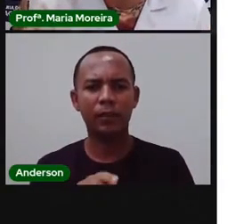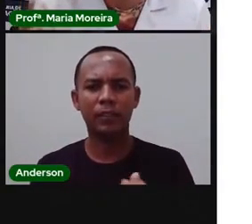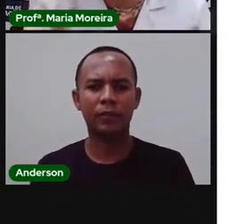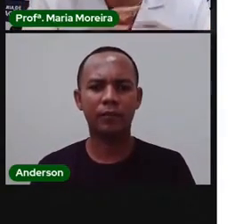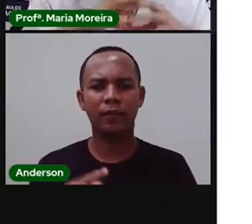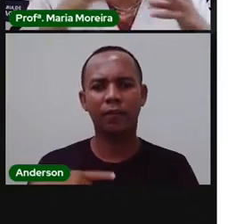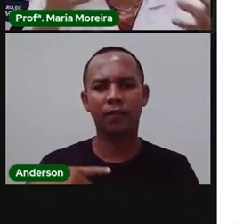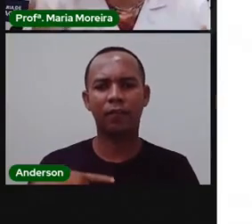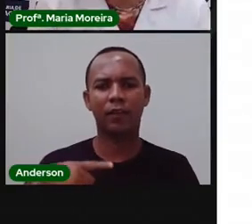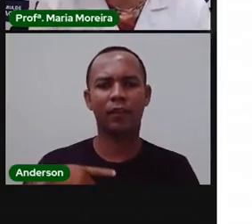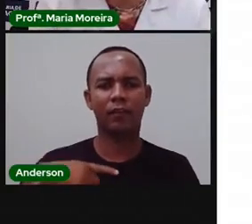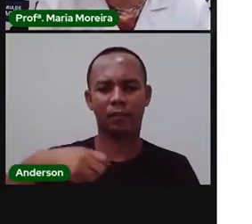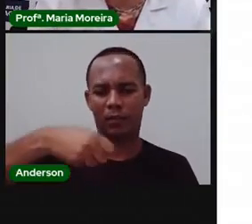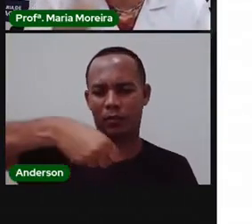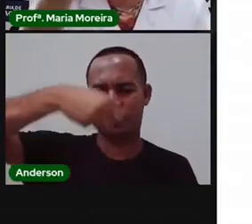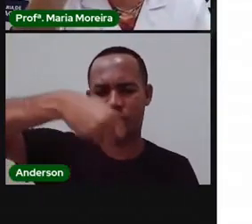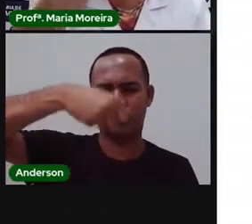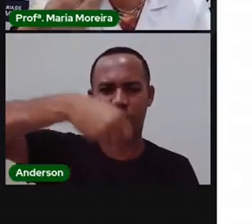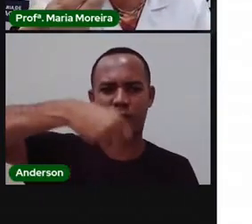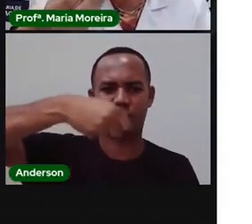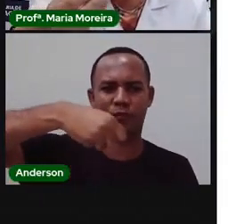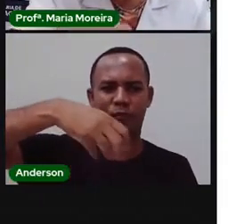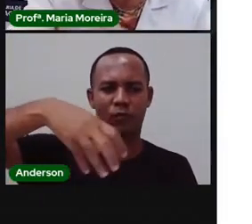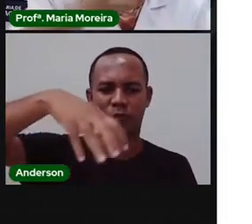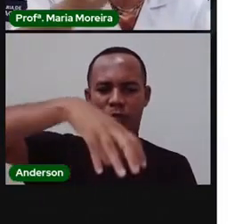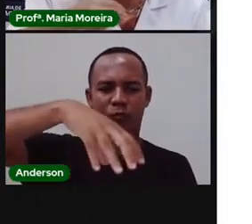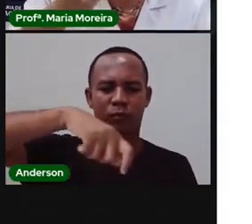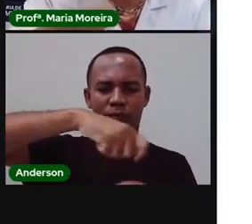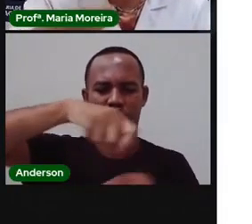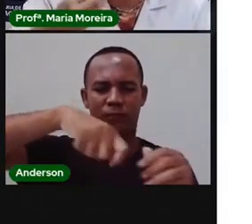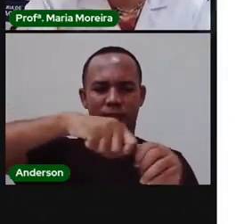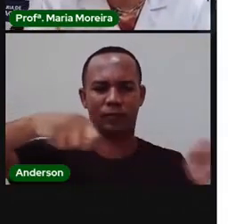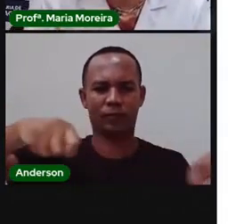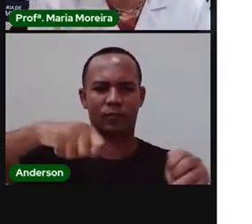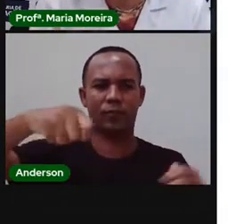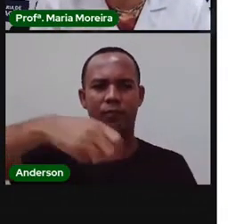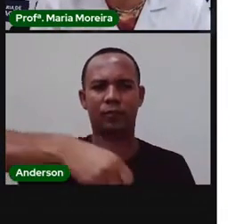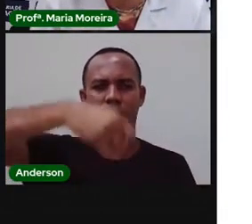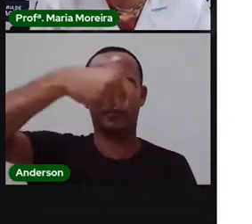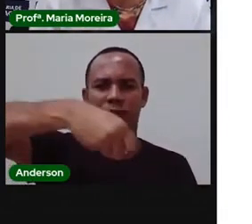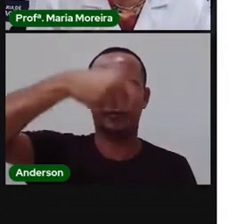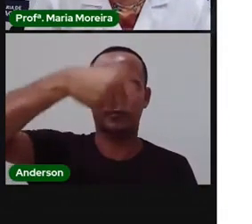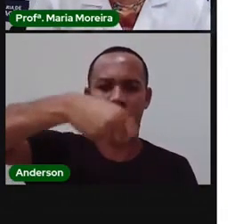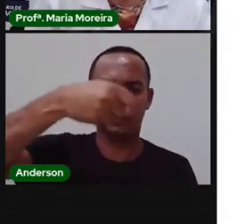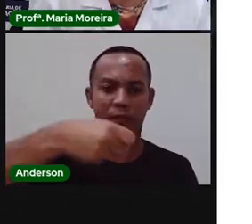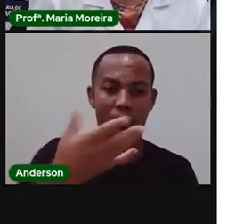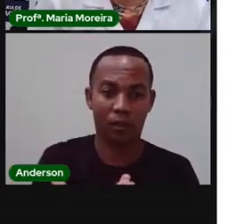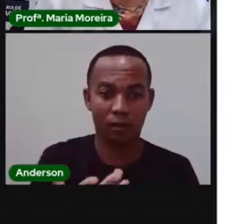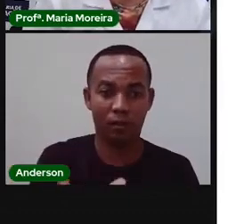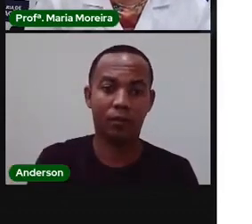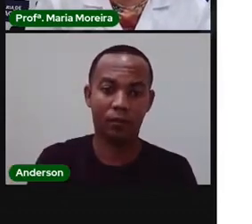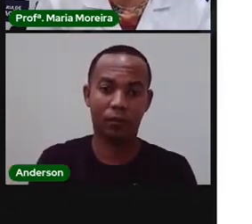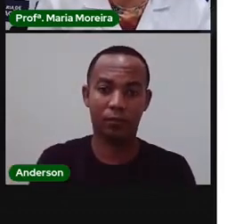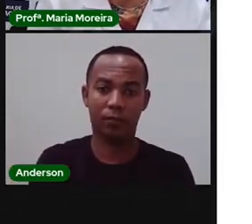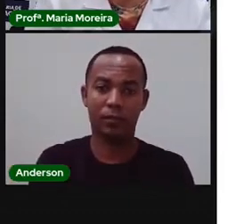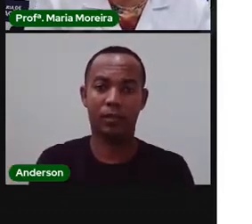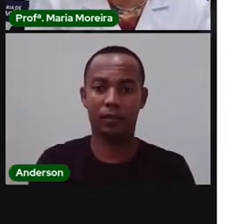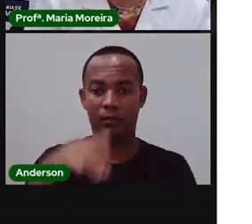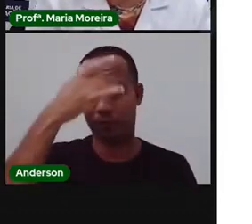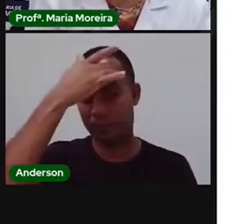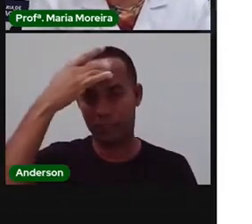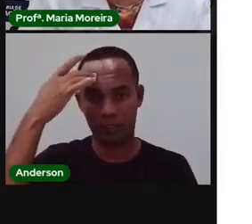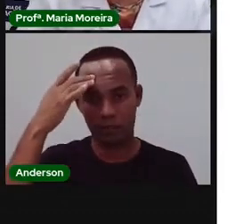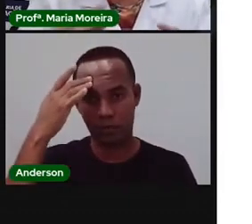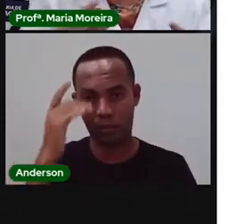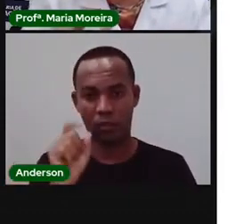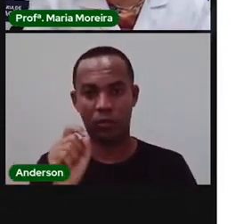redes, que as pessoas colocam a quantidade de produto e te vende. Que acaba sendo também unidade de medida. E também existem aquelas pessoas que